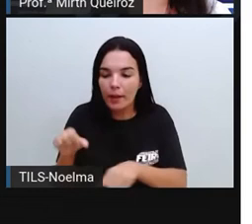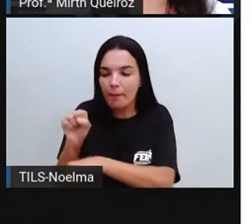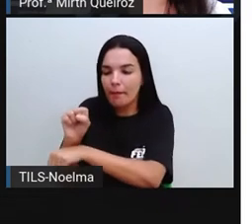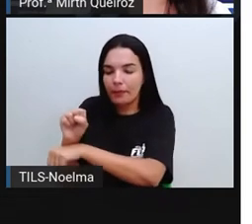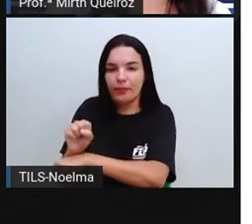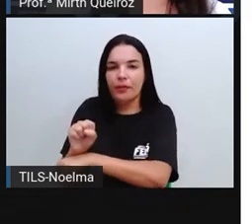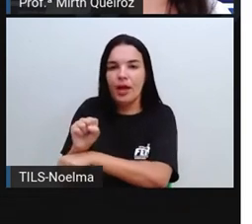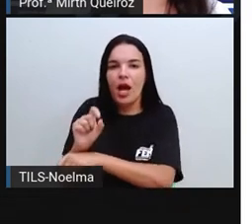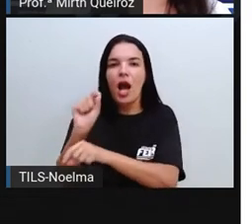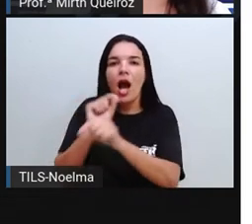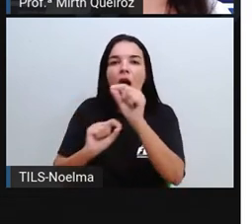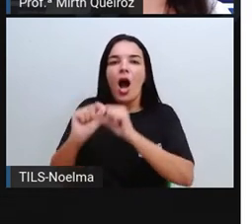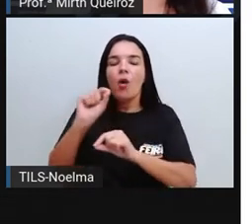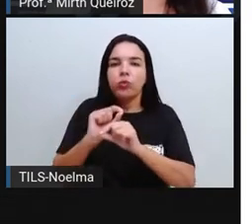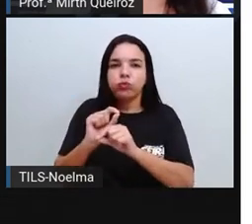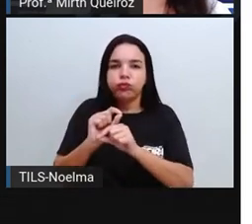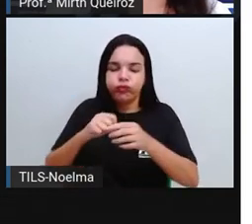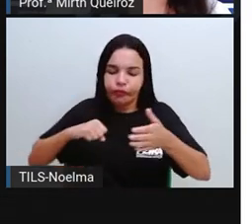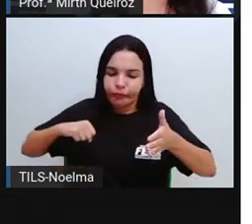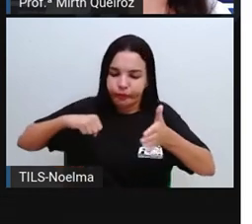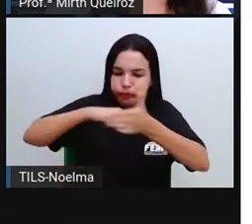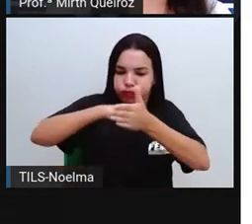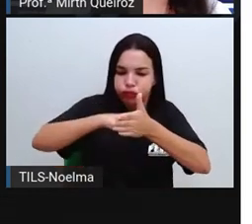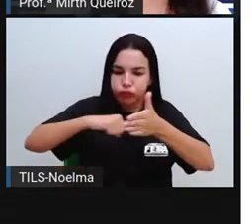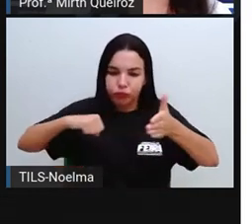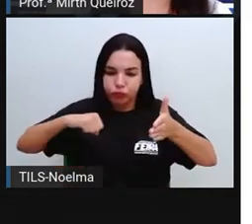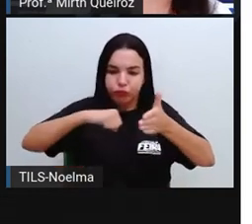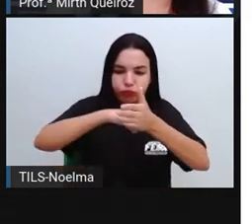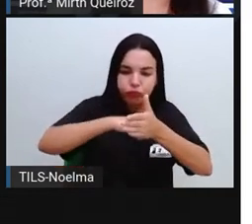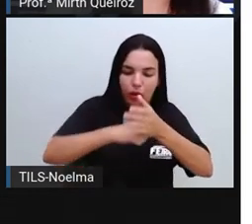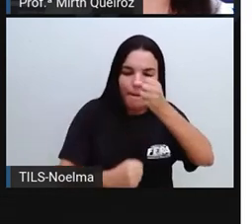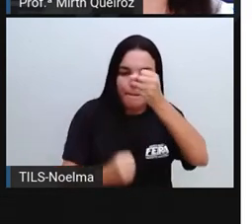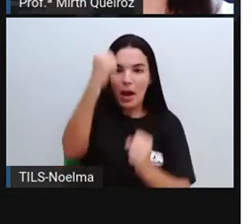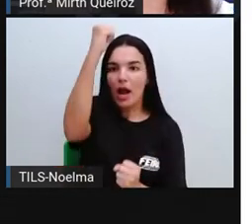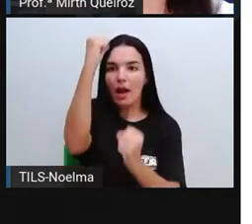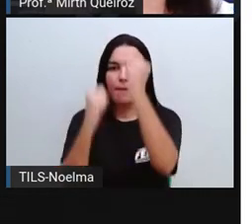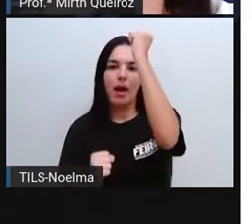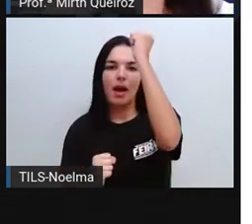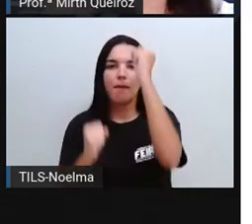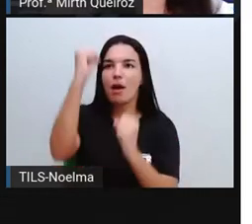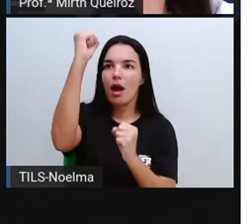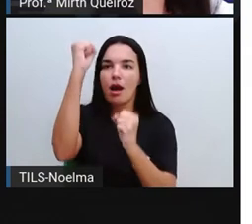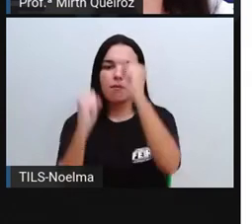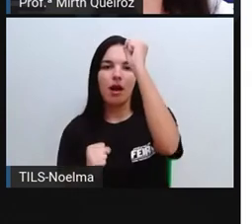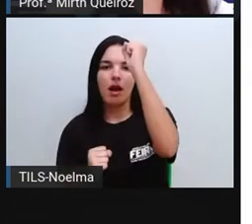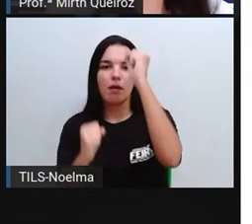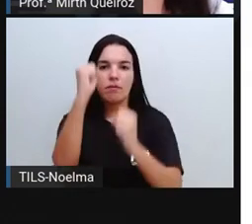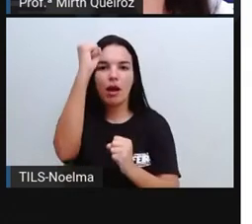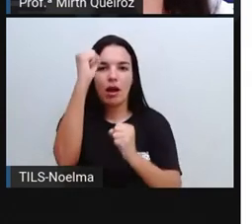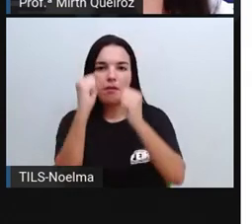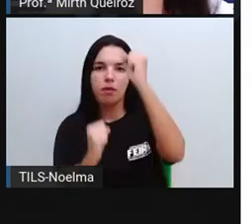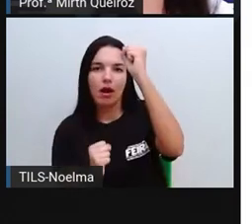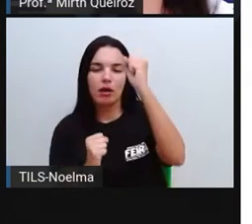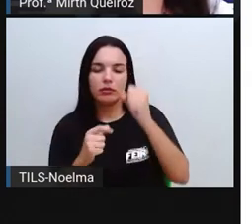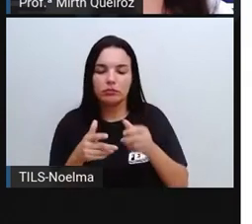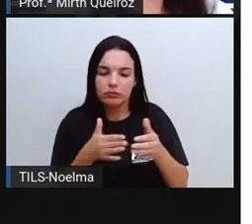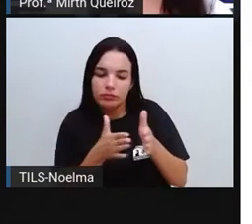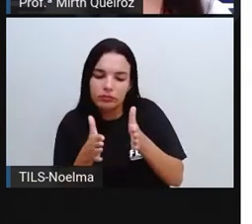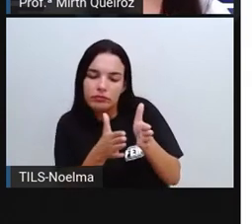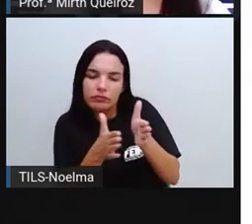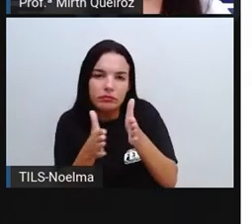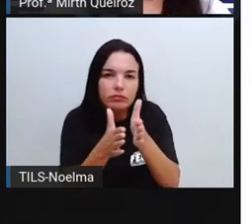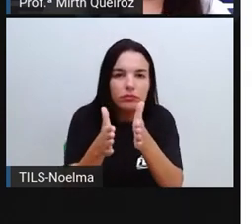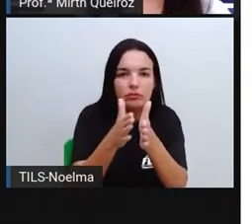impulsionar as turbinas das usinas hidrelétricas, uma vez que ele vai entrar em pequenos espaços, né? Dutos ali